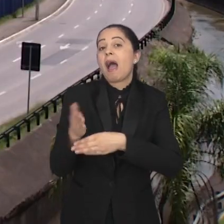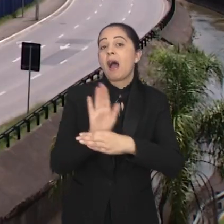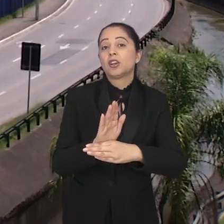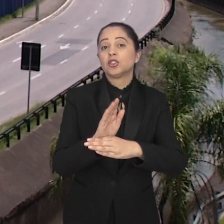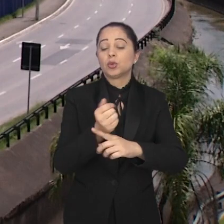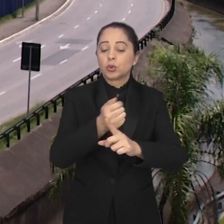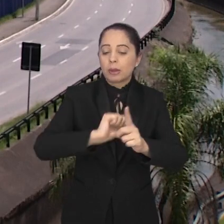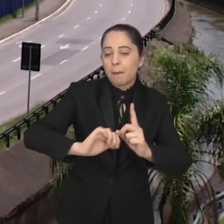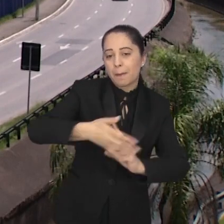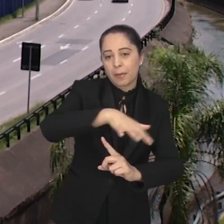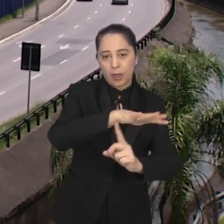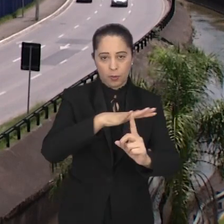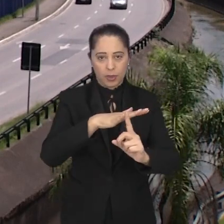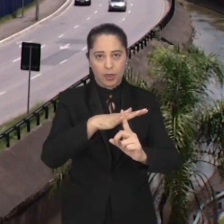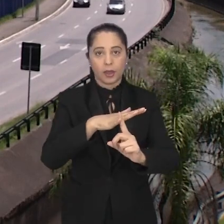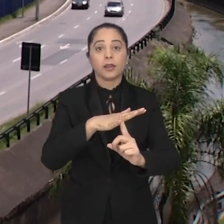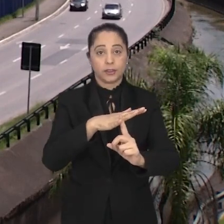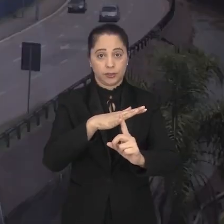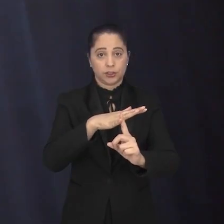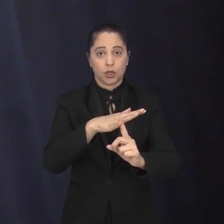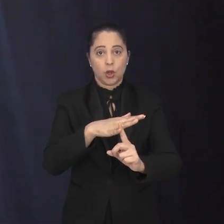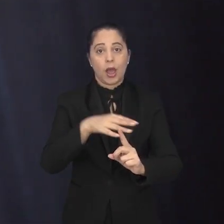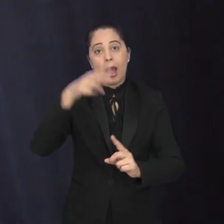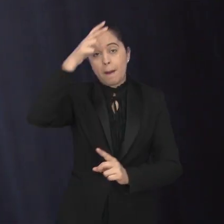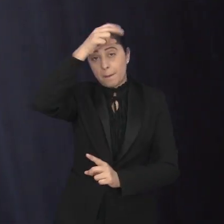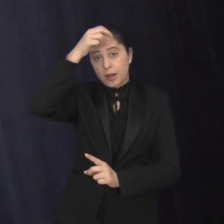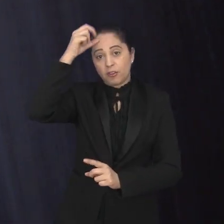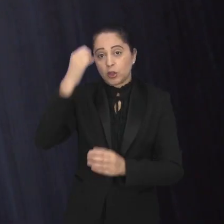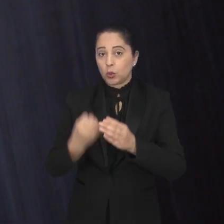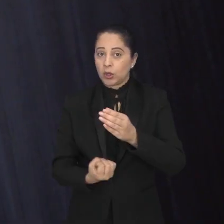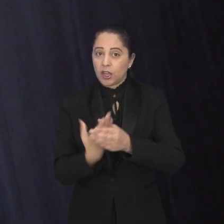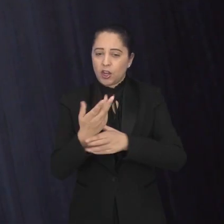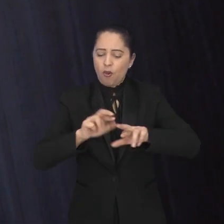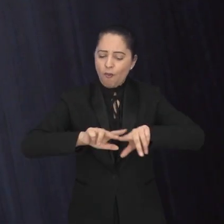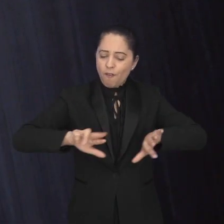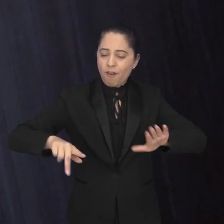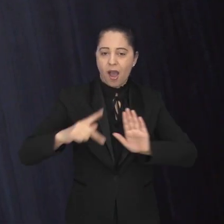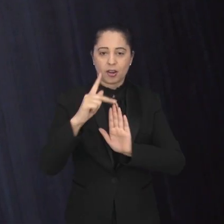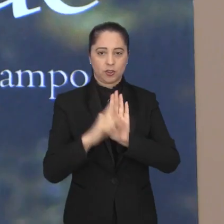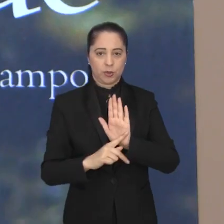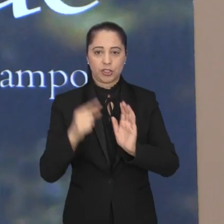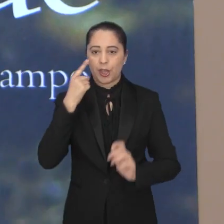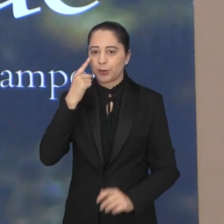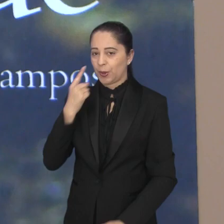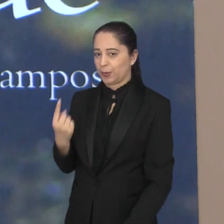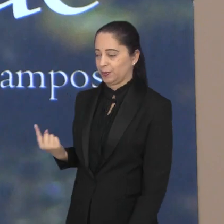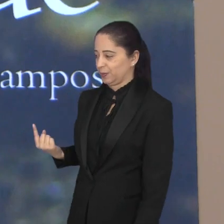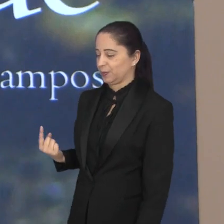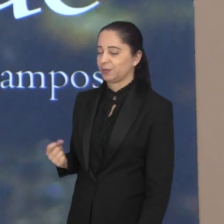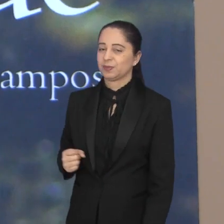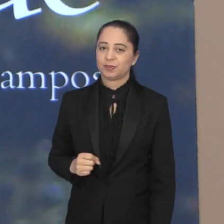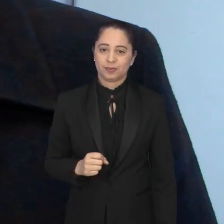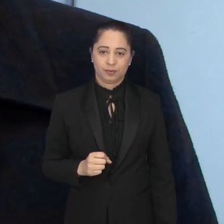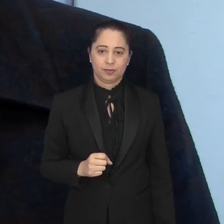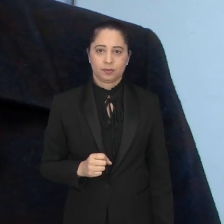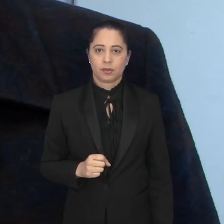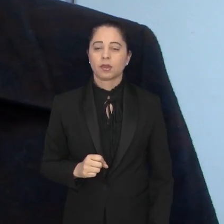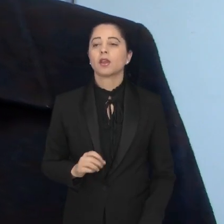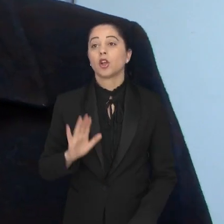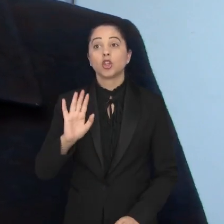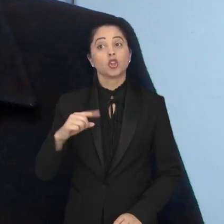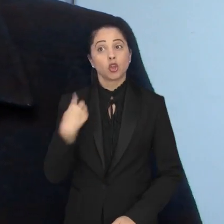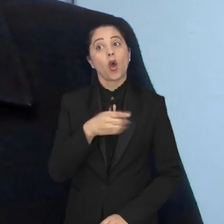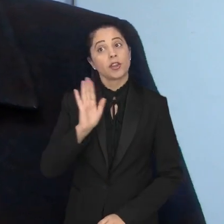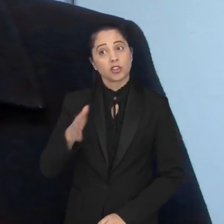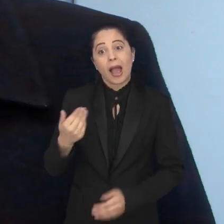Público tem criado novos programas para assegurar a proteção das áreas. O foco principal está na educação ambiental. Nós estamos